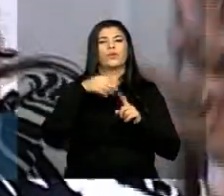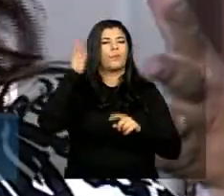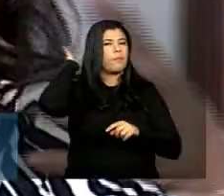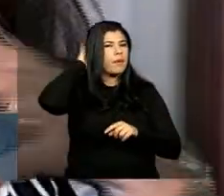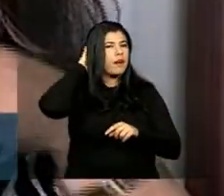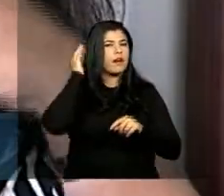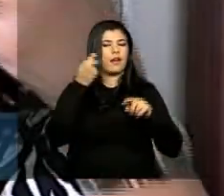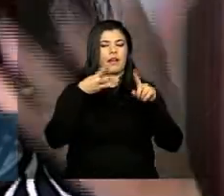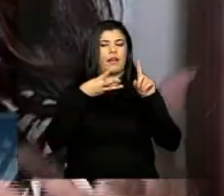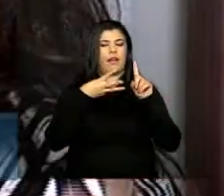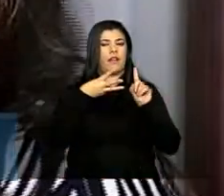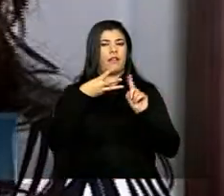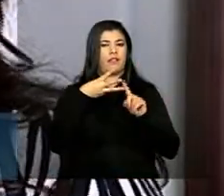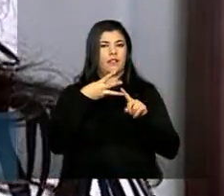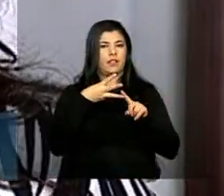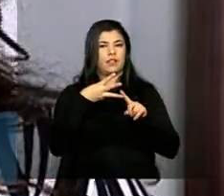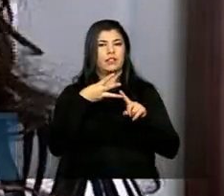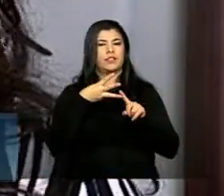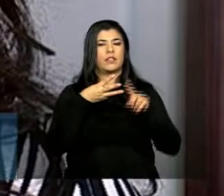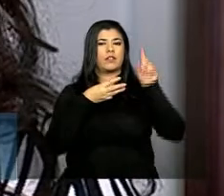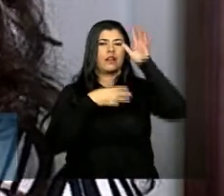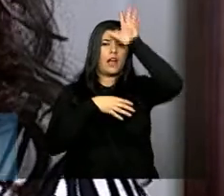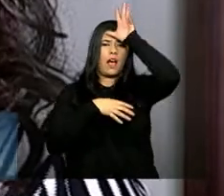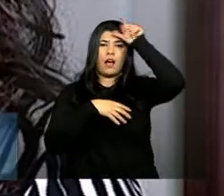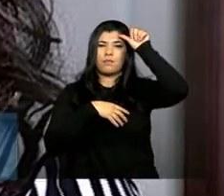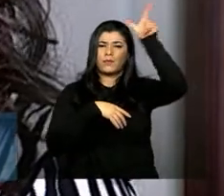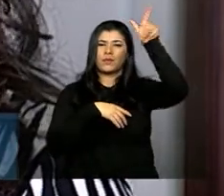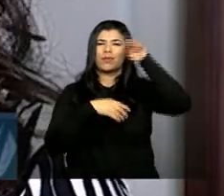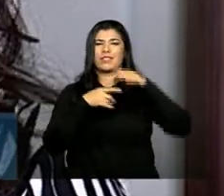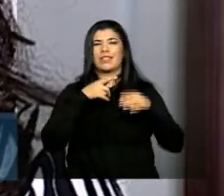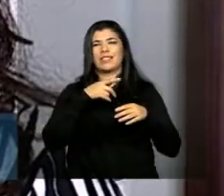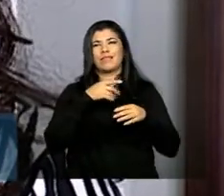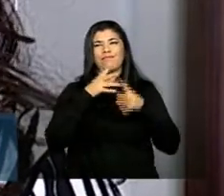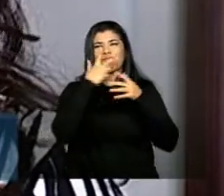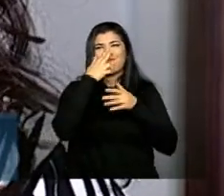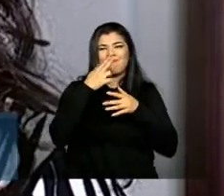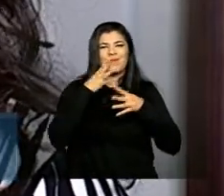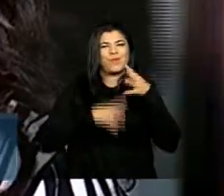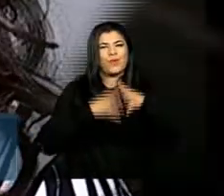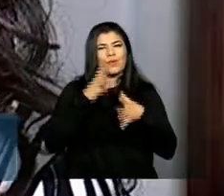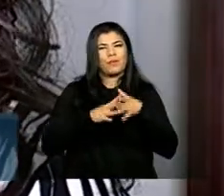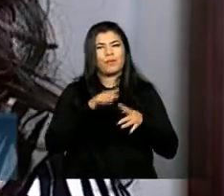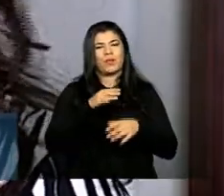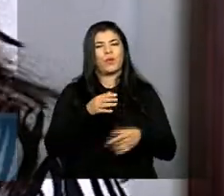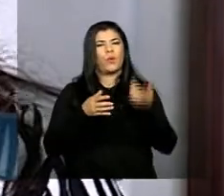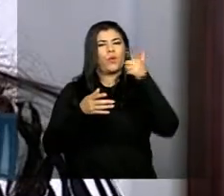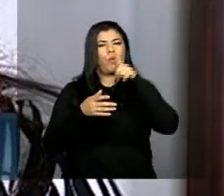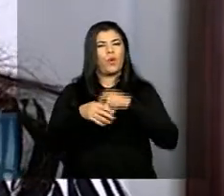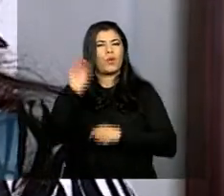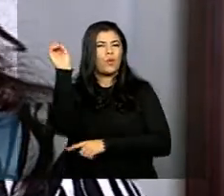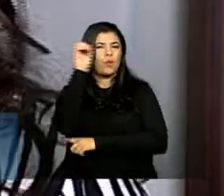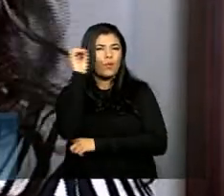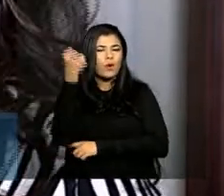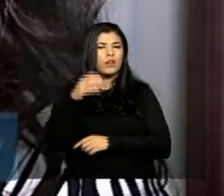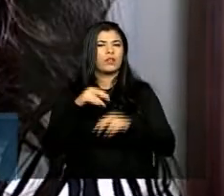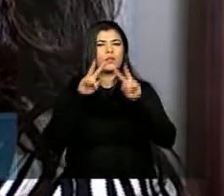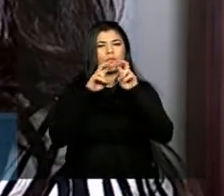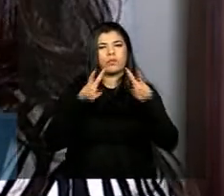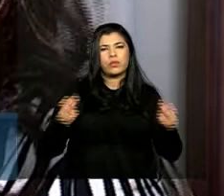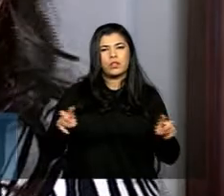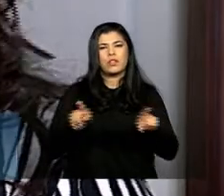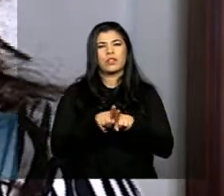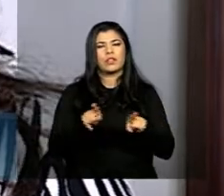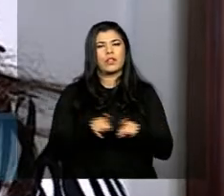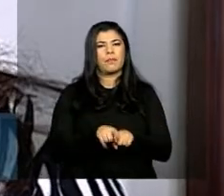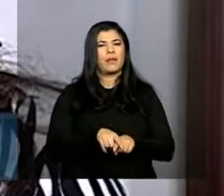outra dificuldade na Amazônia é muito mais complexo o que acontece o Rio Grande do Sul Santa Catarina e Paraná que Paraná também